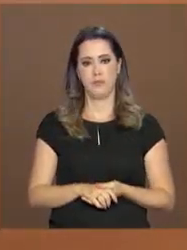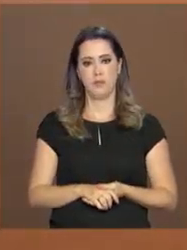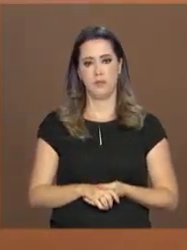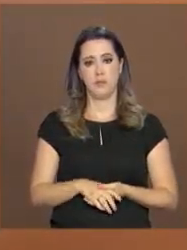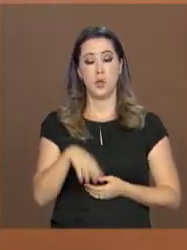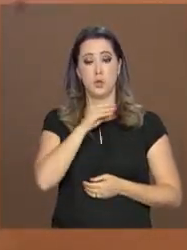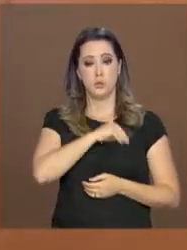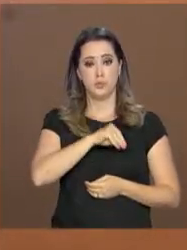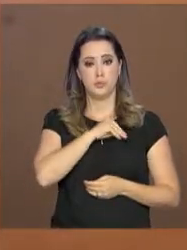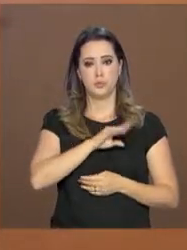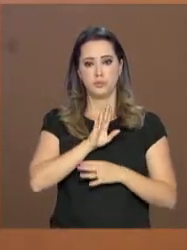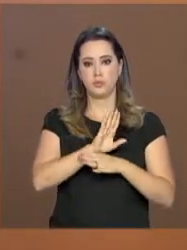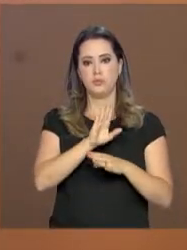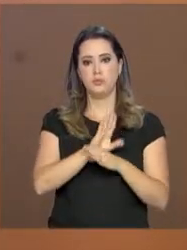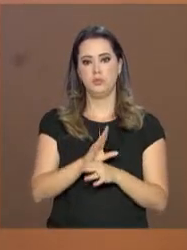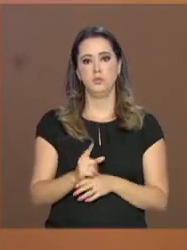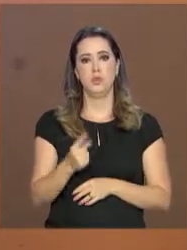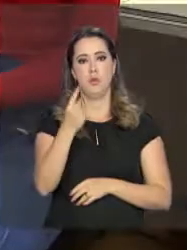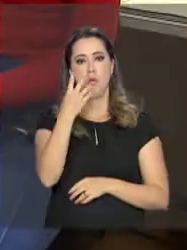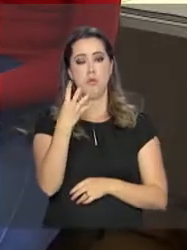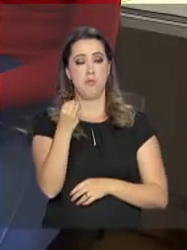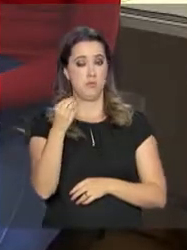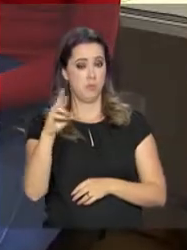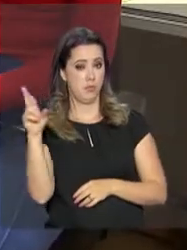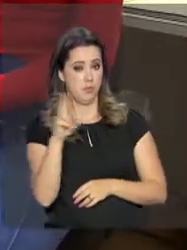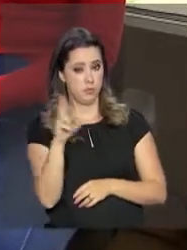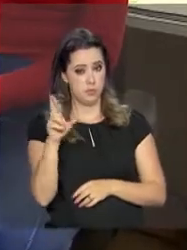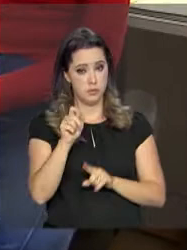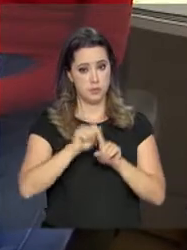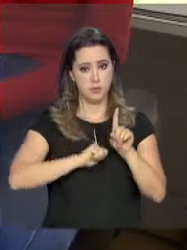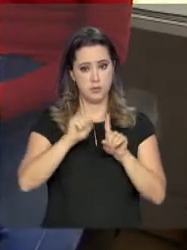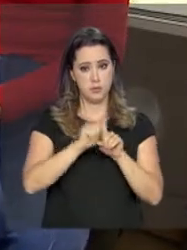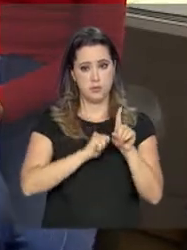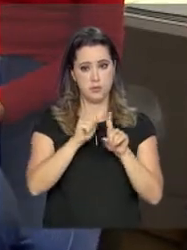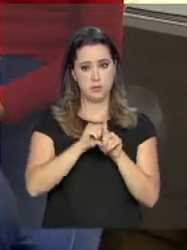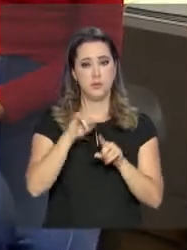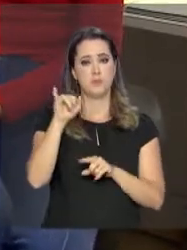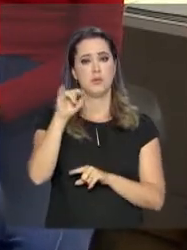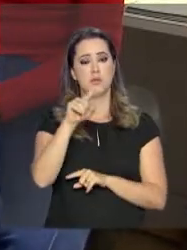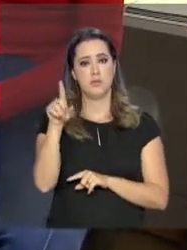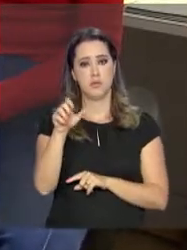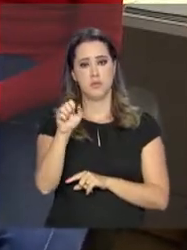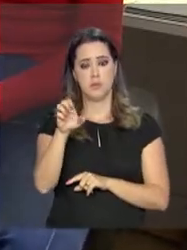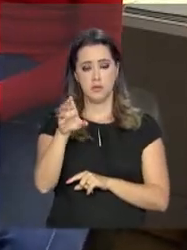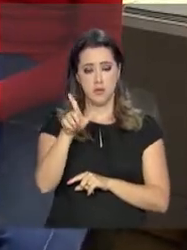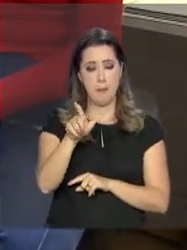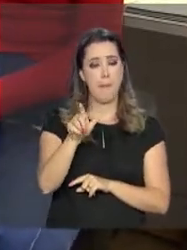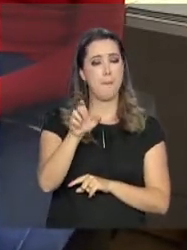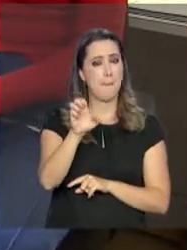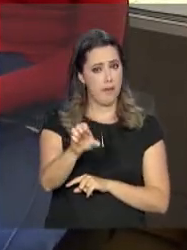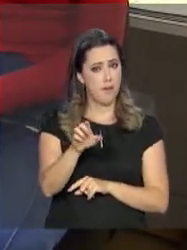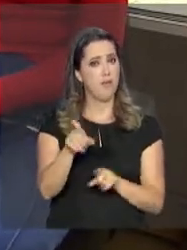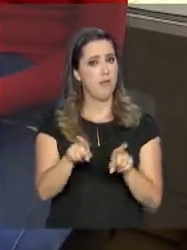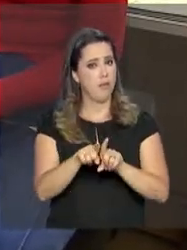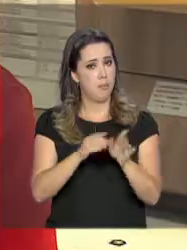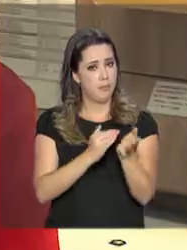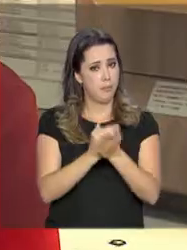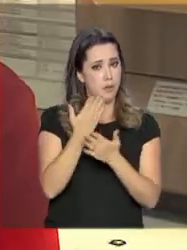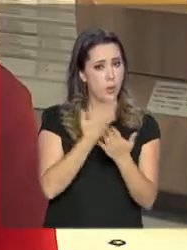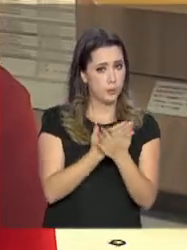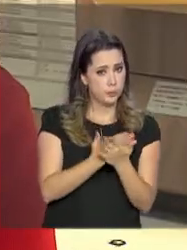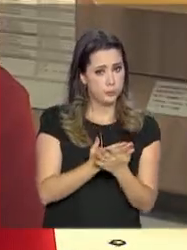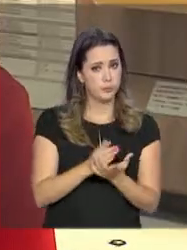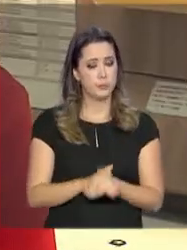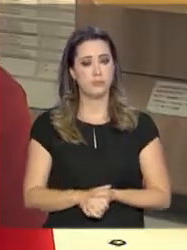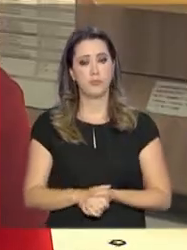salário e benefícios de quase R$ 1.400 por mês, Isabela também começou a estudar e tem metas. Eu